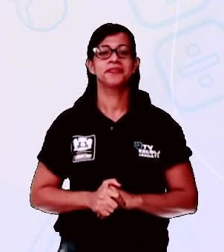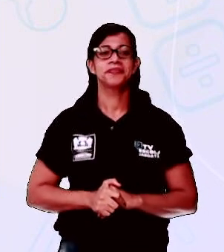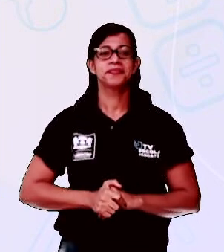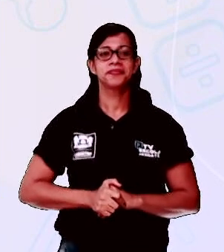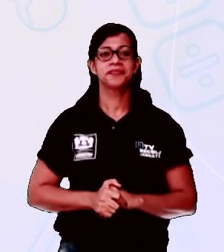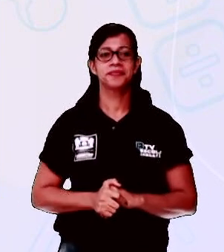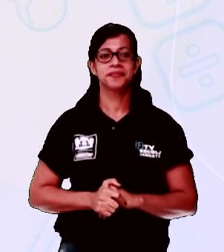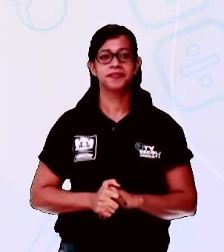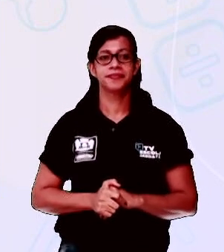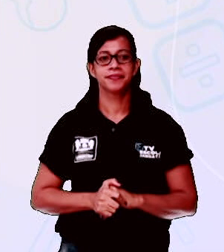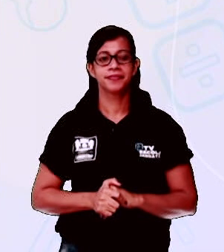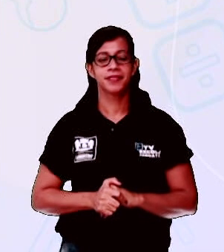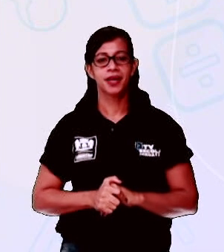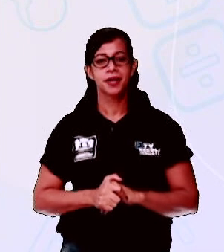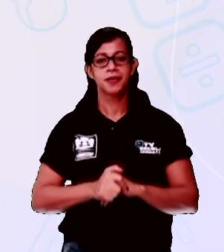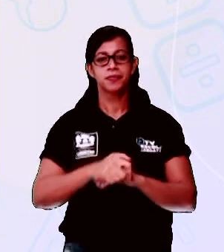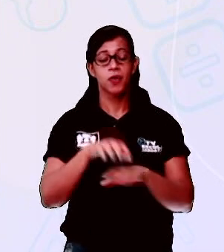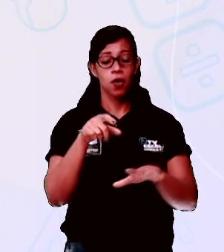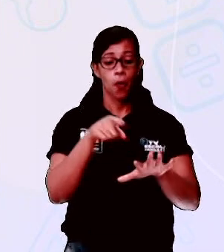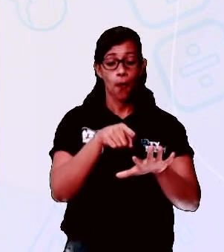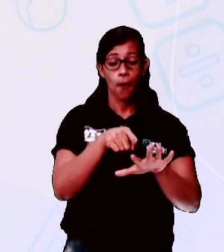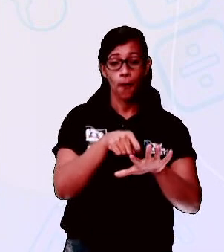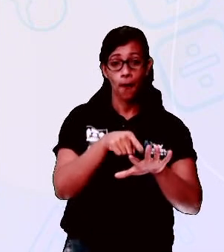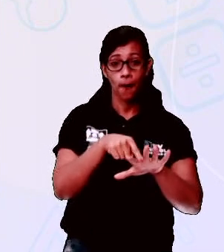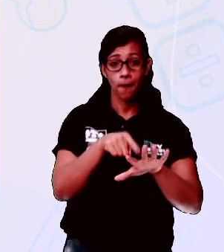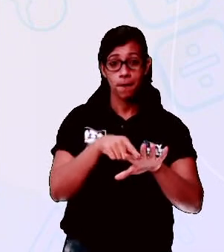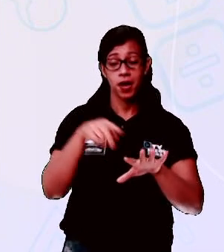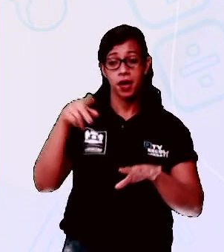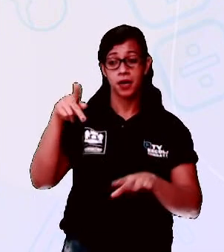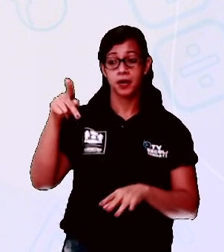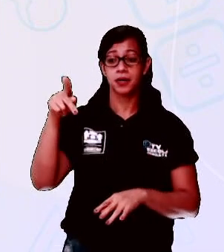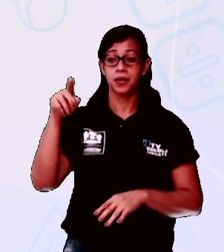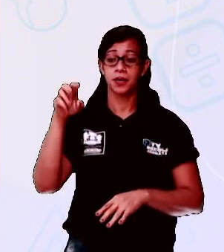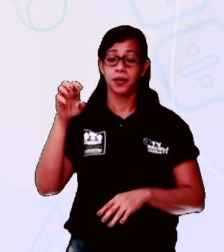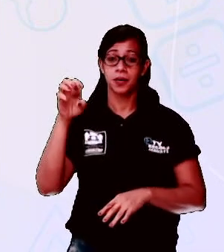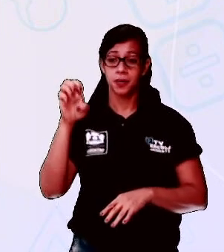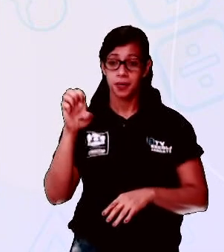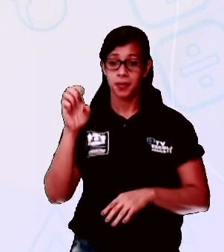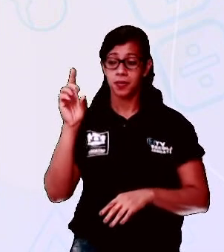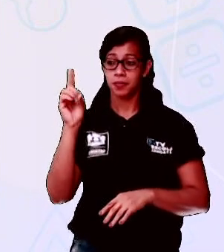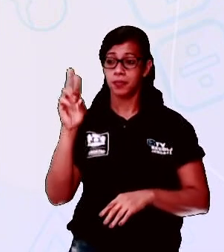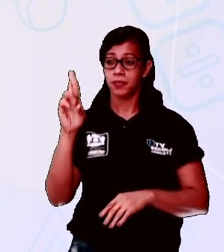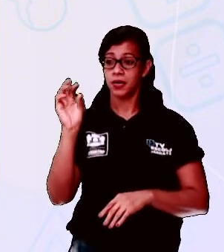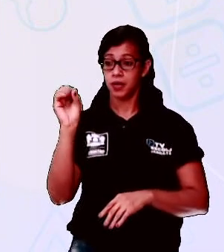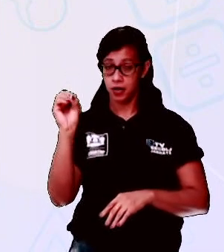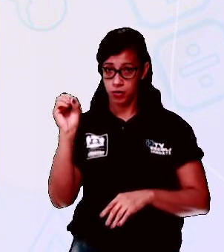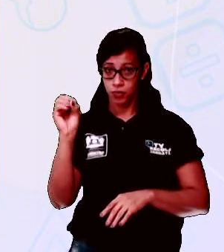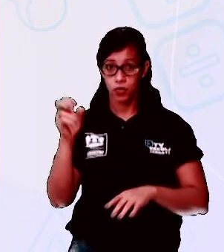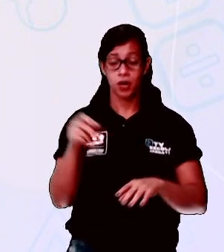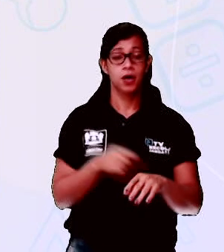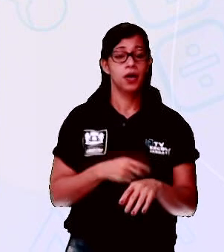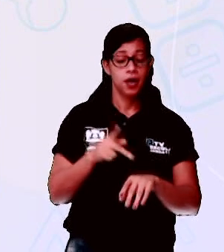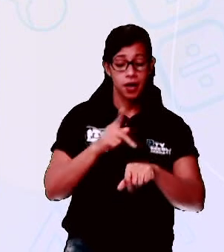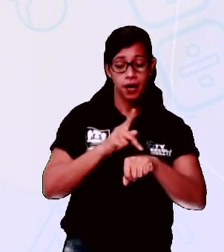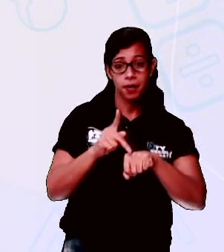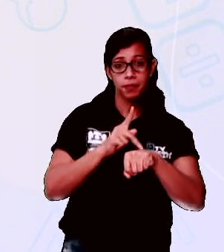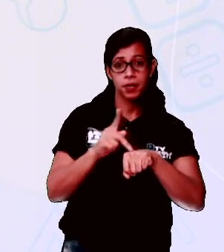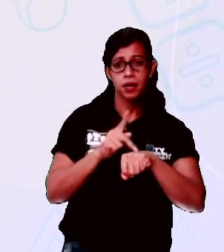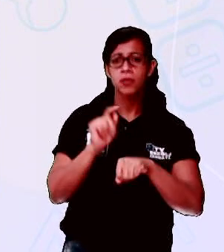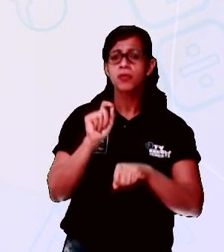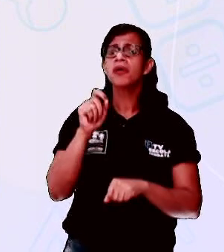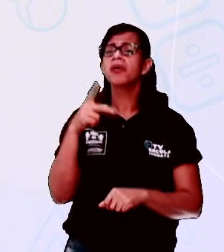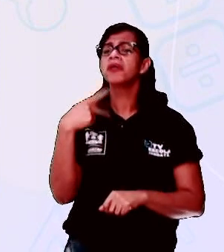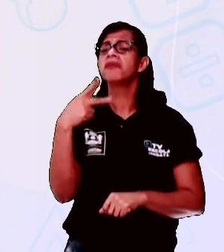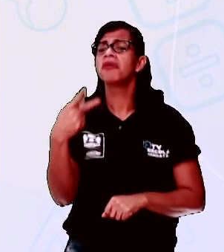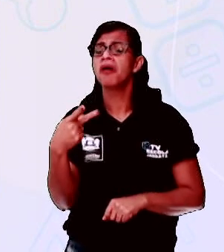O peito do pé de Pedro é preto. Quem disser que o peito do pé de Pedro é